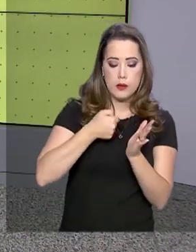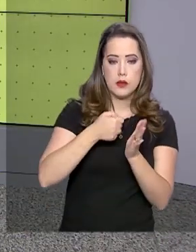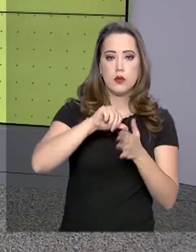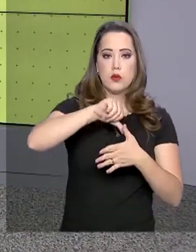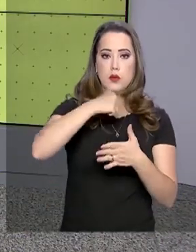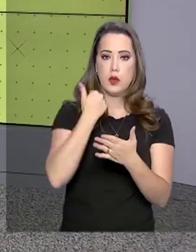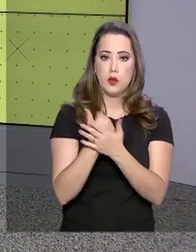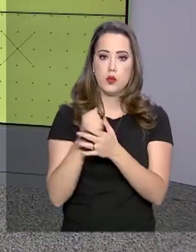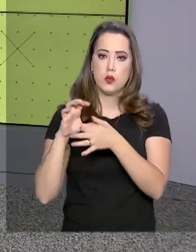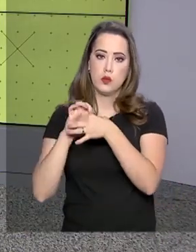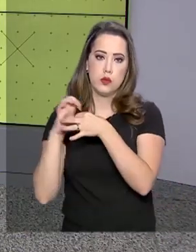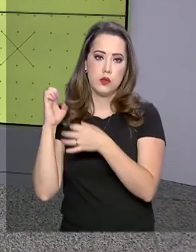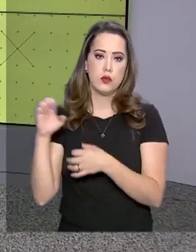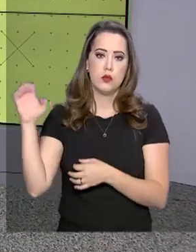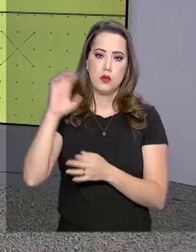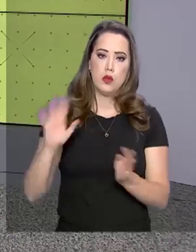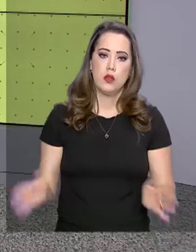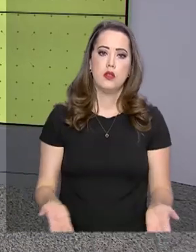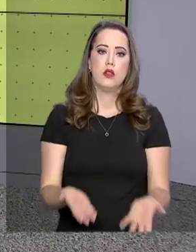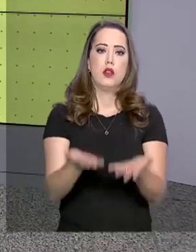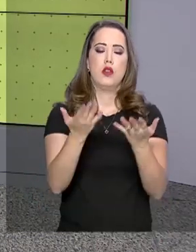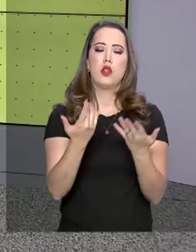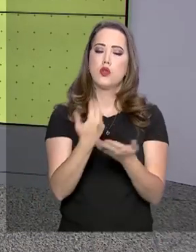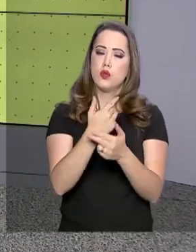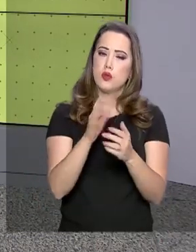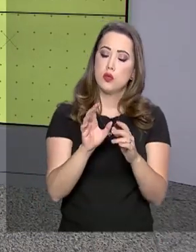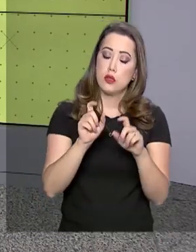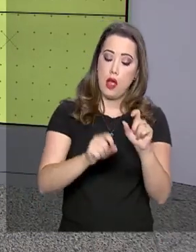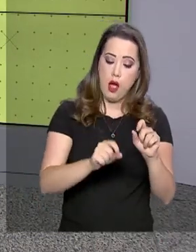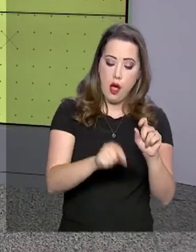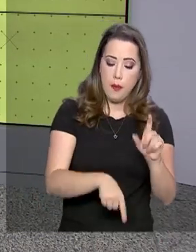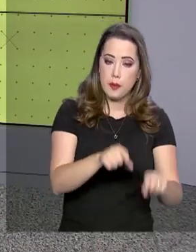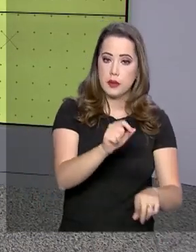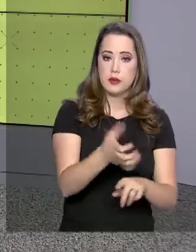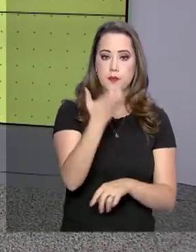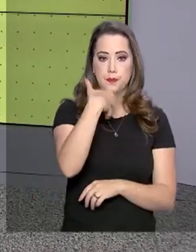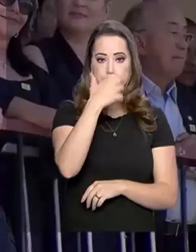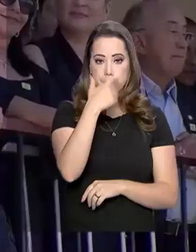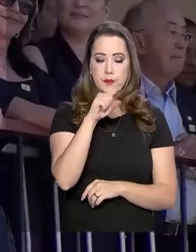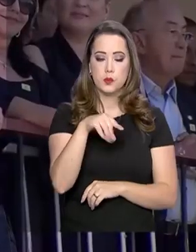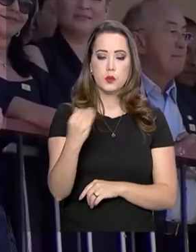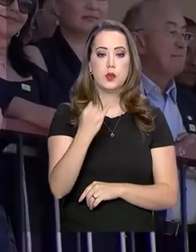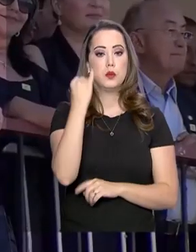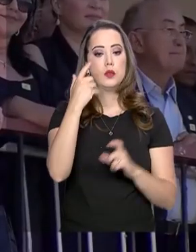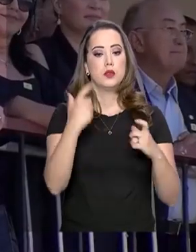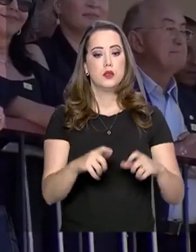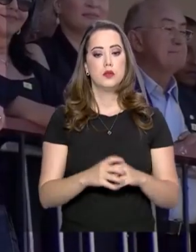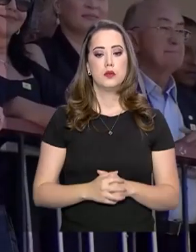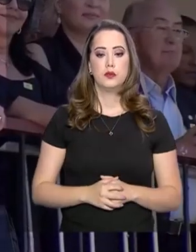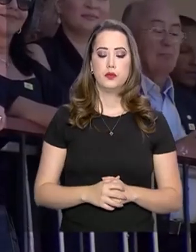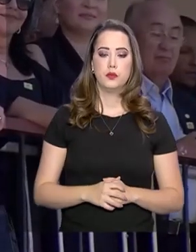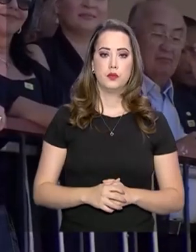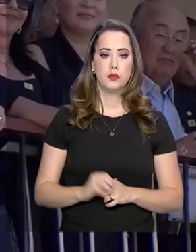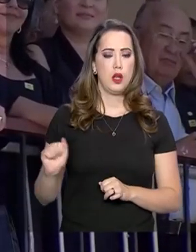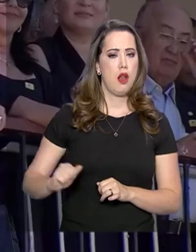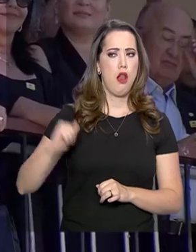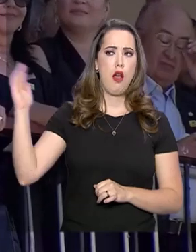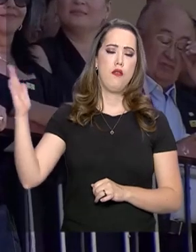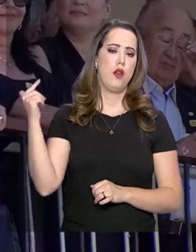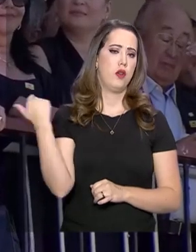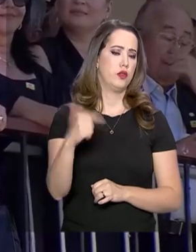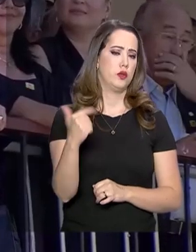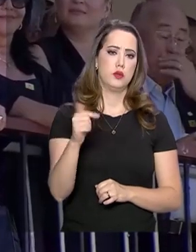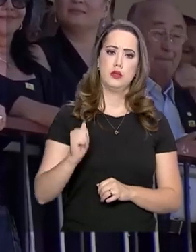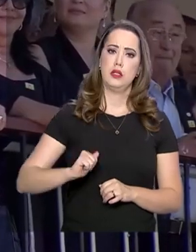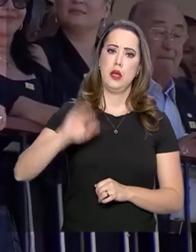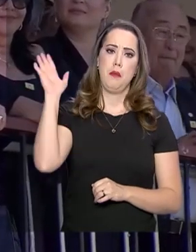Europeia vai ajudar a alavancar a fruticultura, que é destaque na região. Lá fora não terá